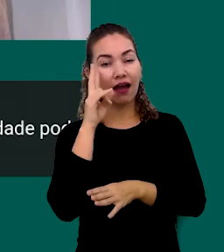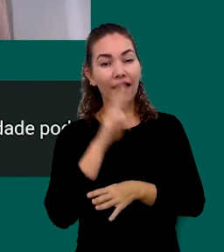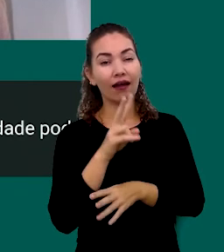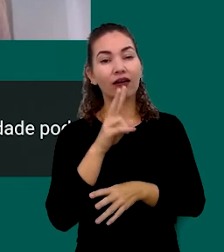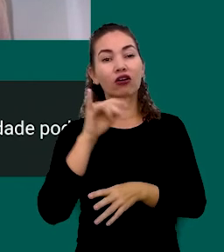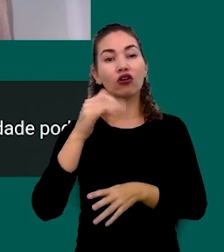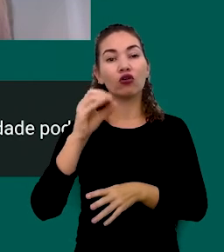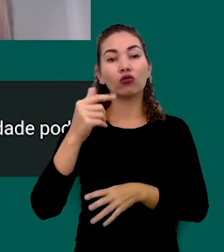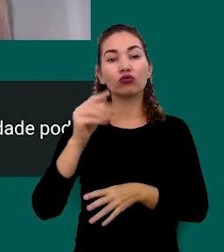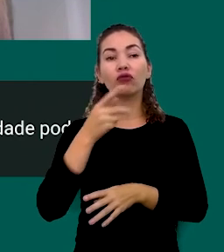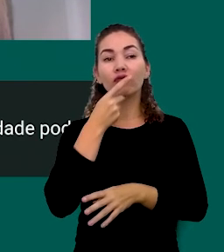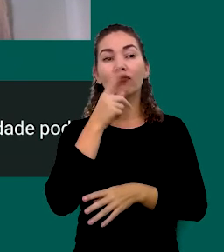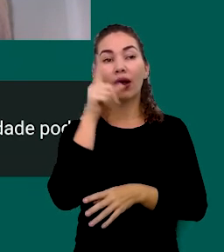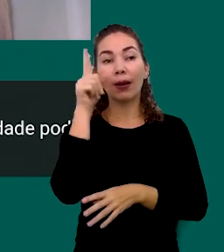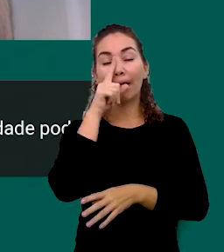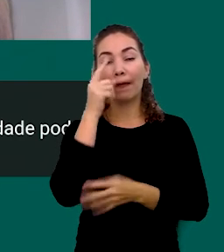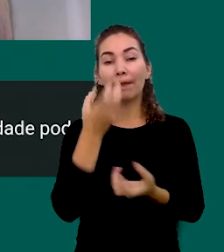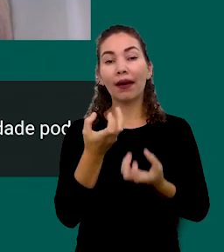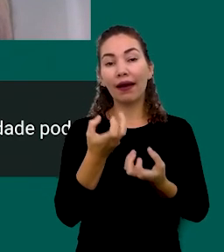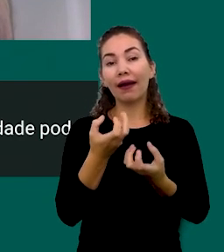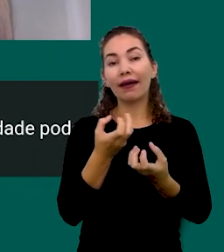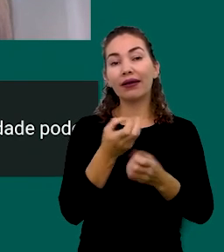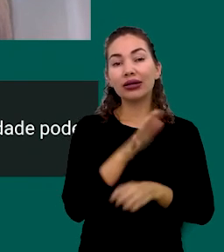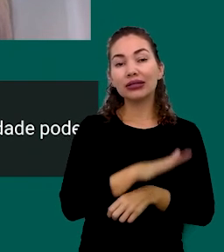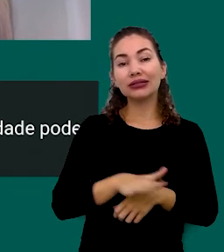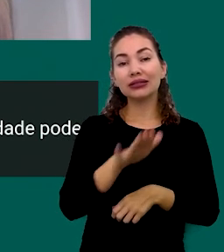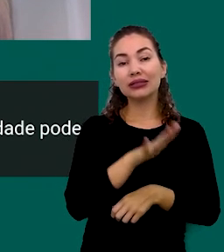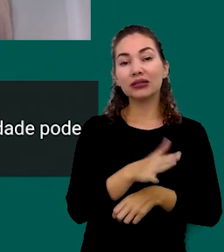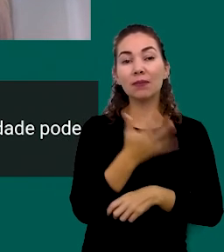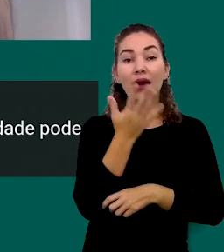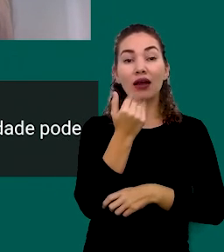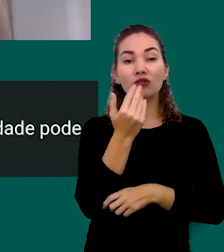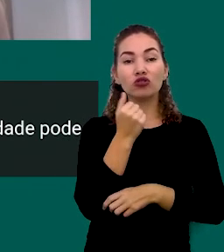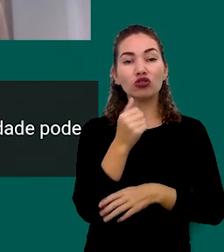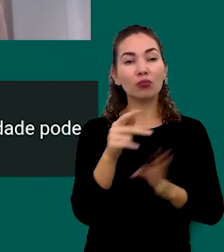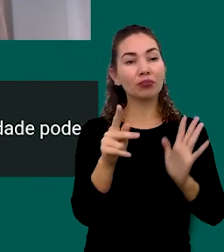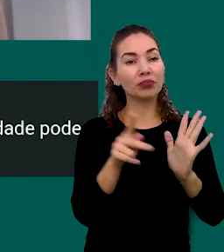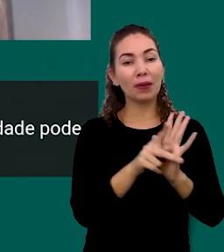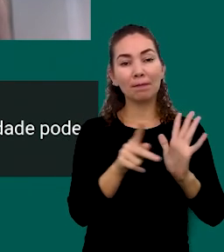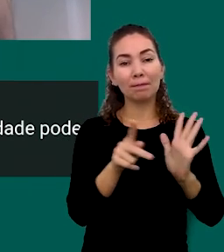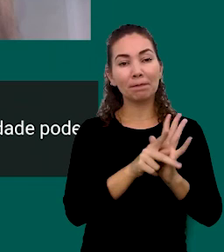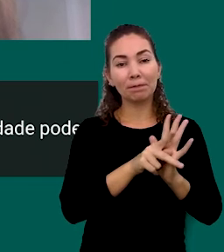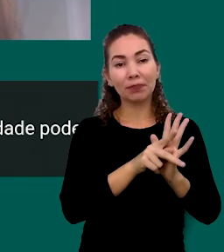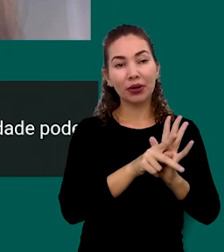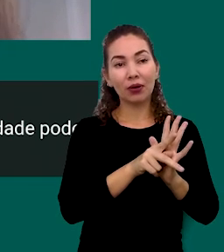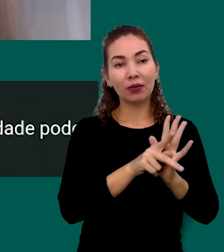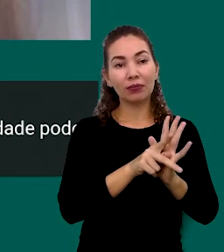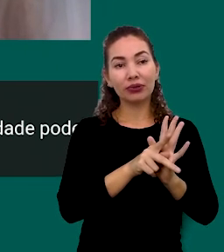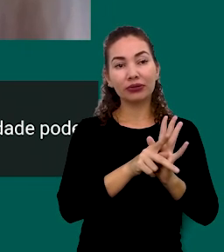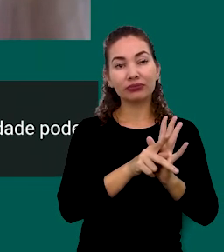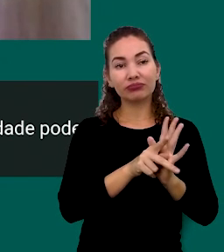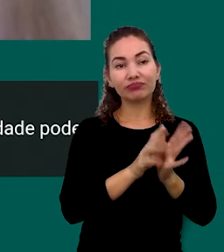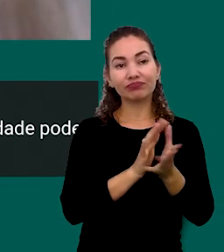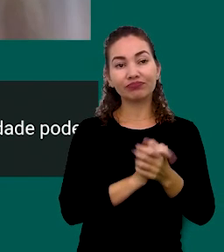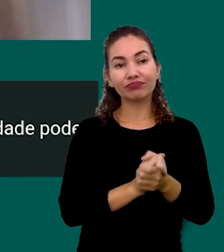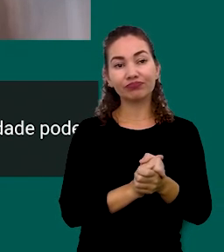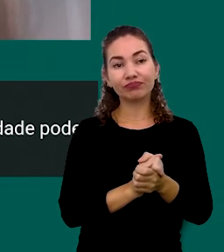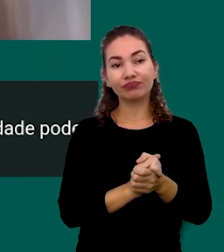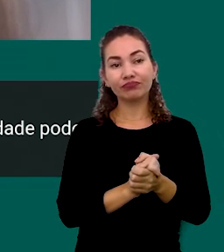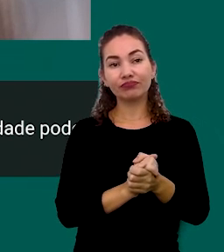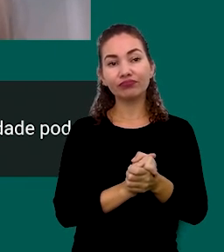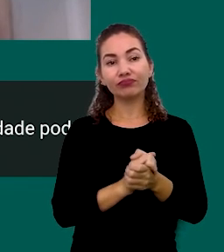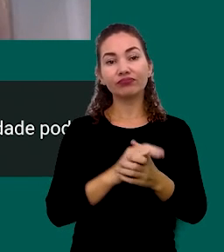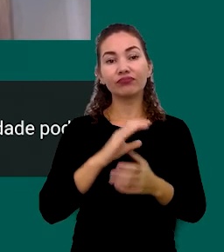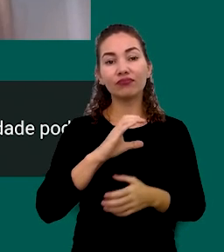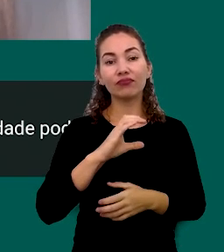Que a mãe Dele Tem vontade De colocar Um pequeno Espaço De comidas Típicas É Do